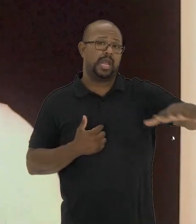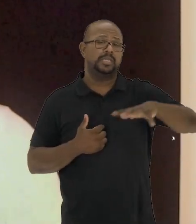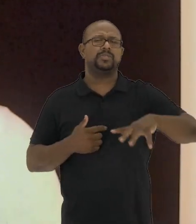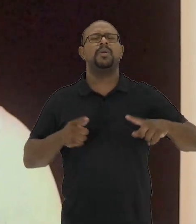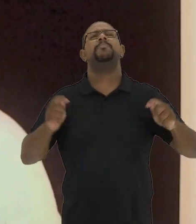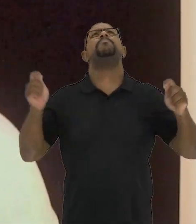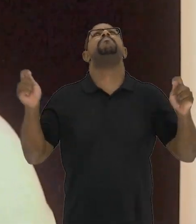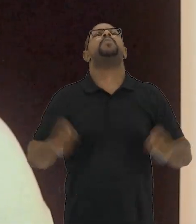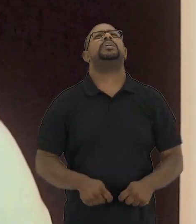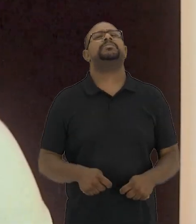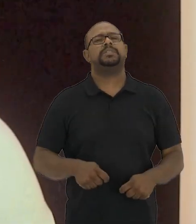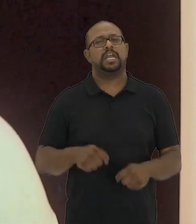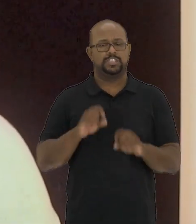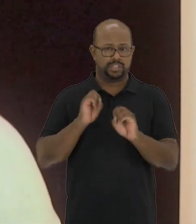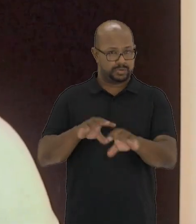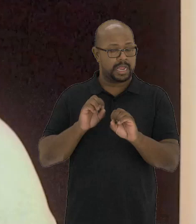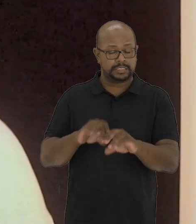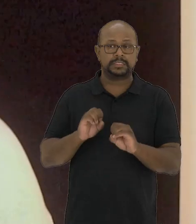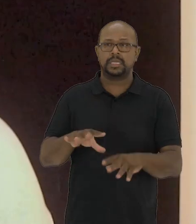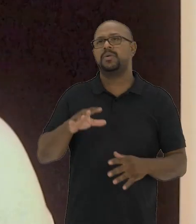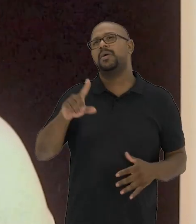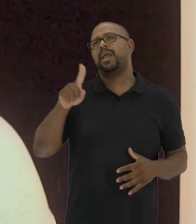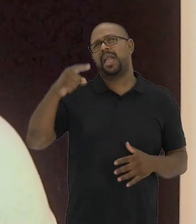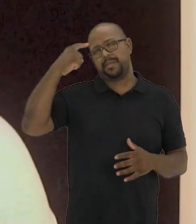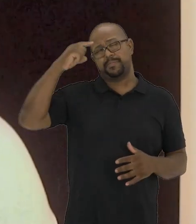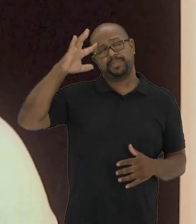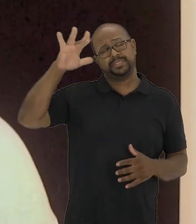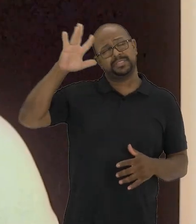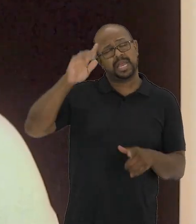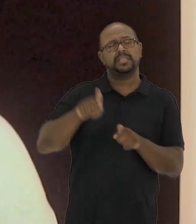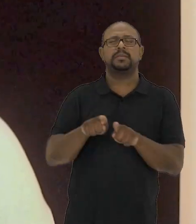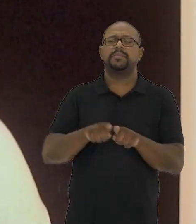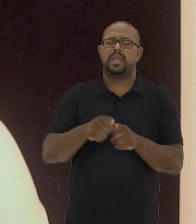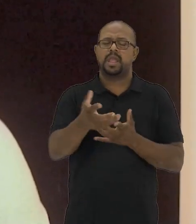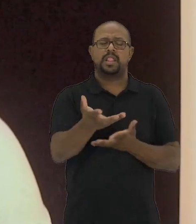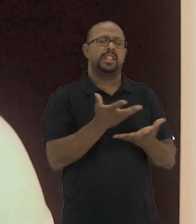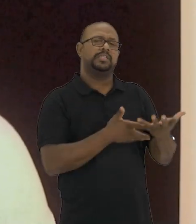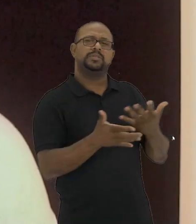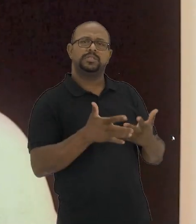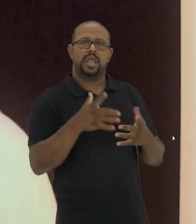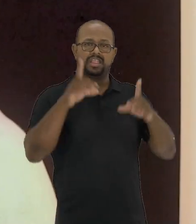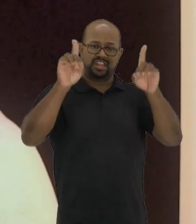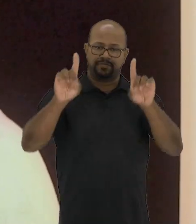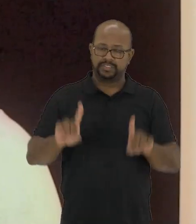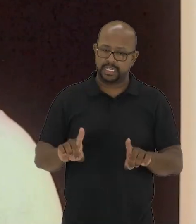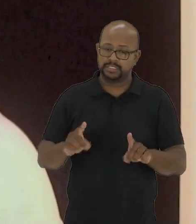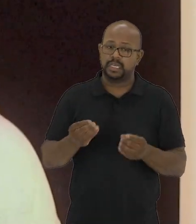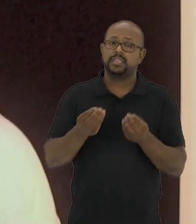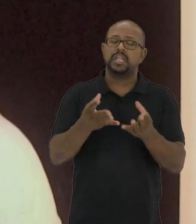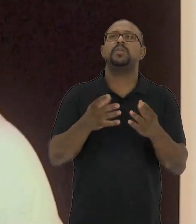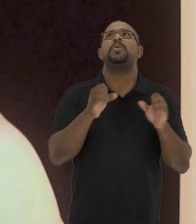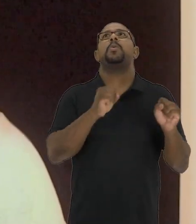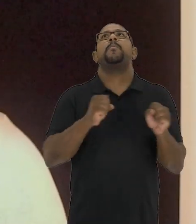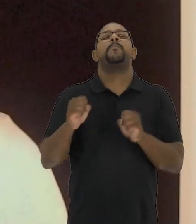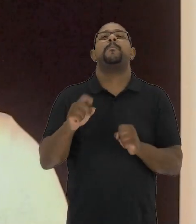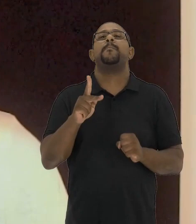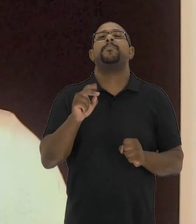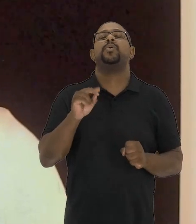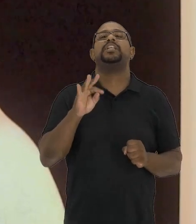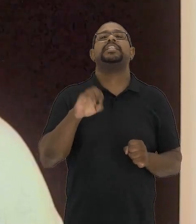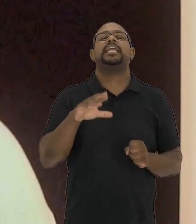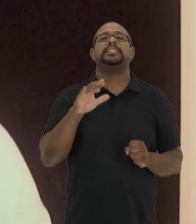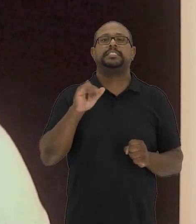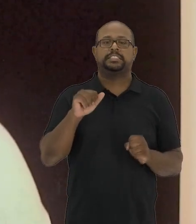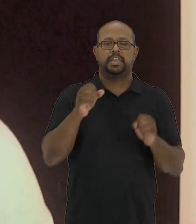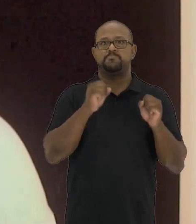Pensar esse espaço como uma grande possibilidade de educação é pensar também as relações que a deficiência traz